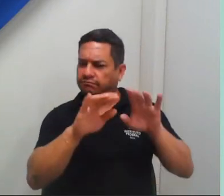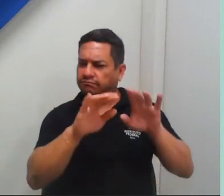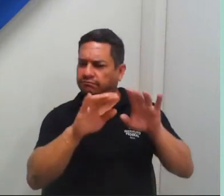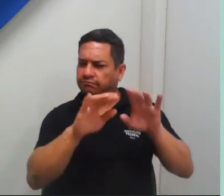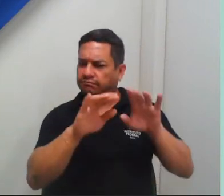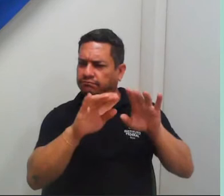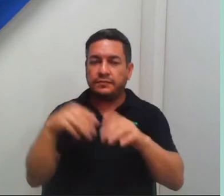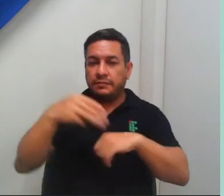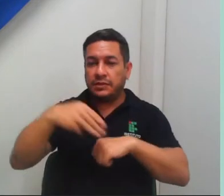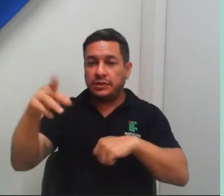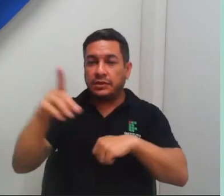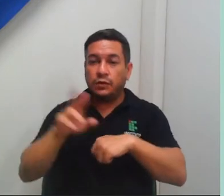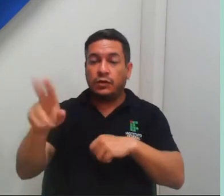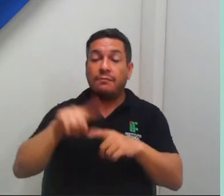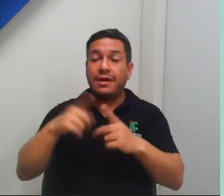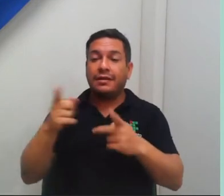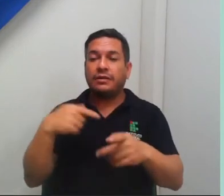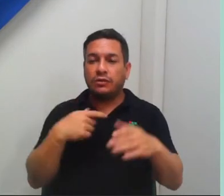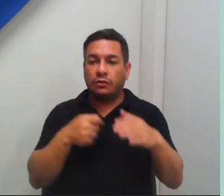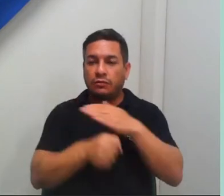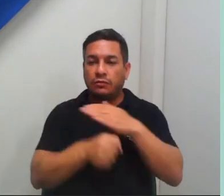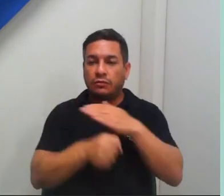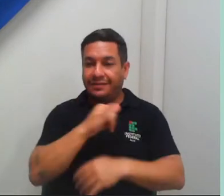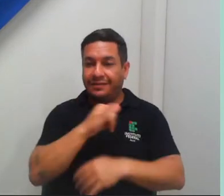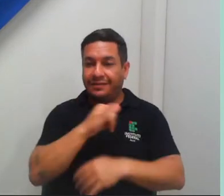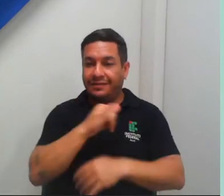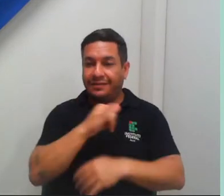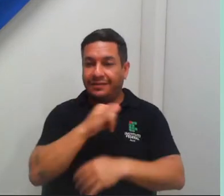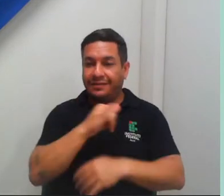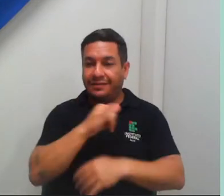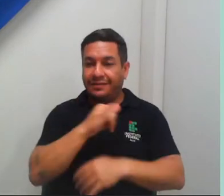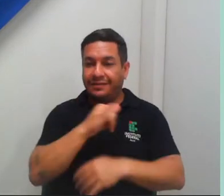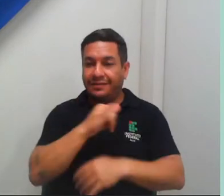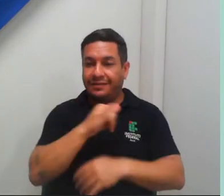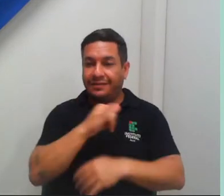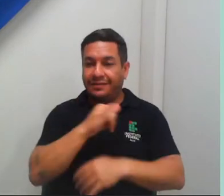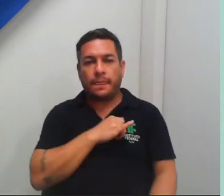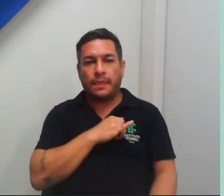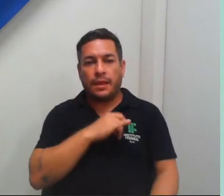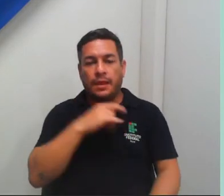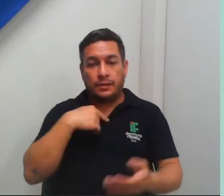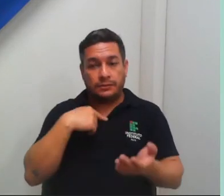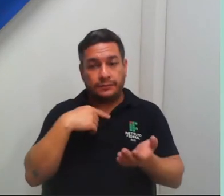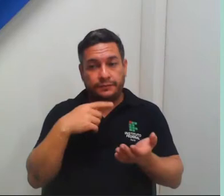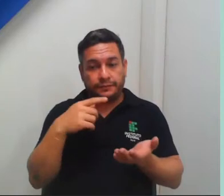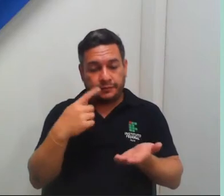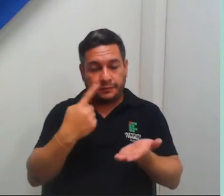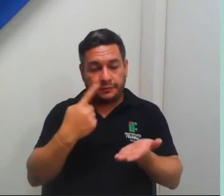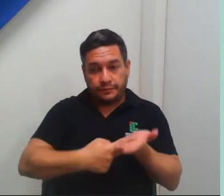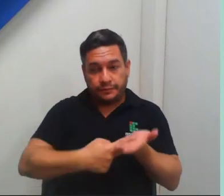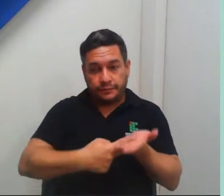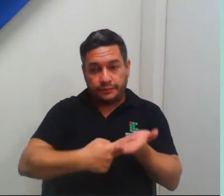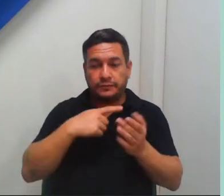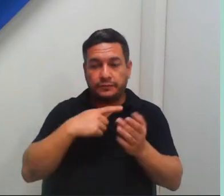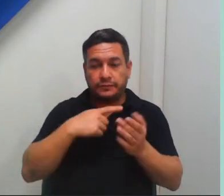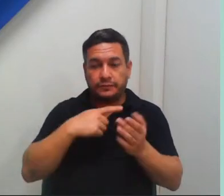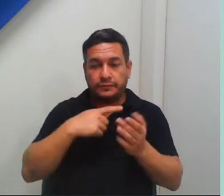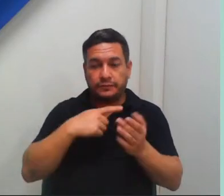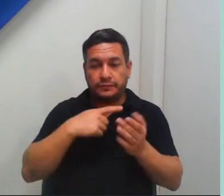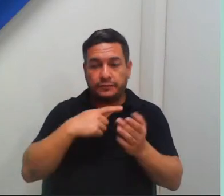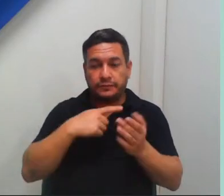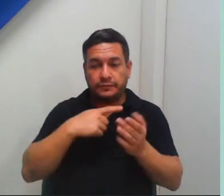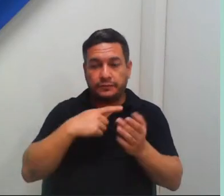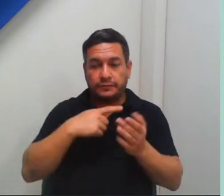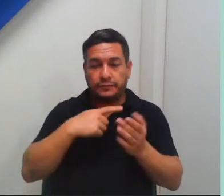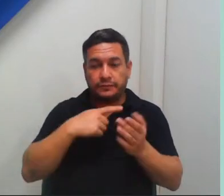desde que eu vim aqui para o IFAC, né, a gente acaba se dedicando muito mais à docência, e para eu realizar todas essas pesquisas, eu